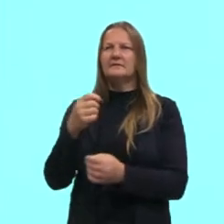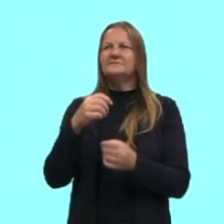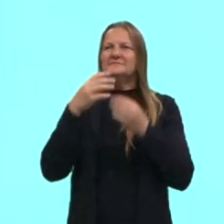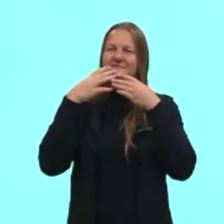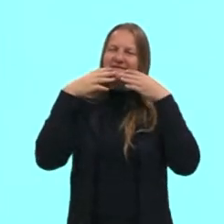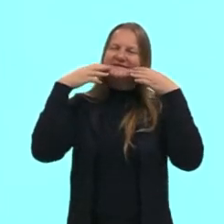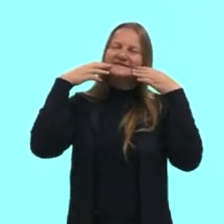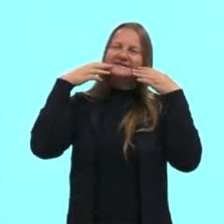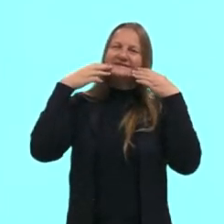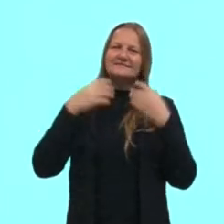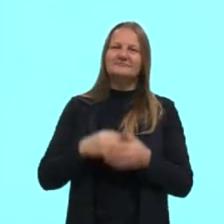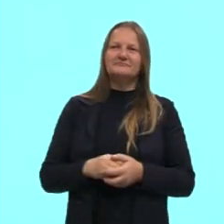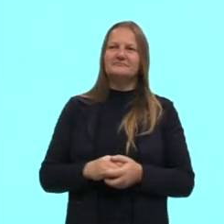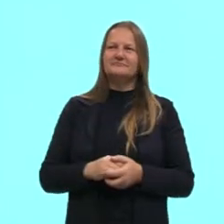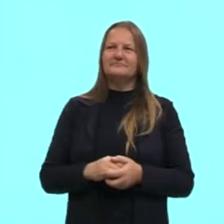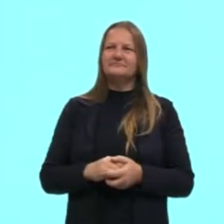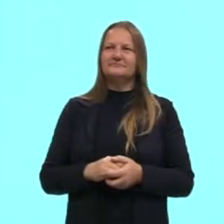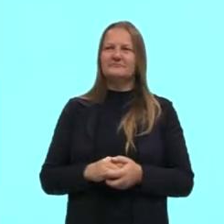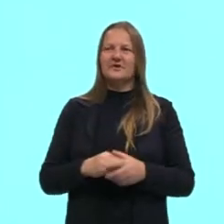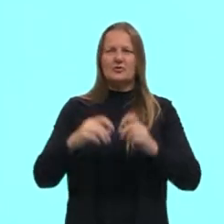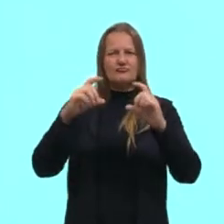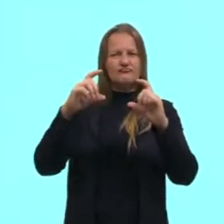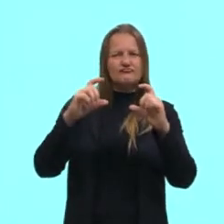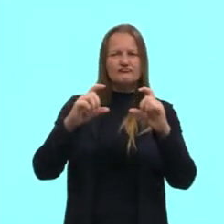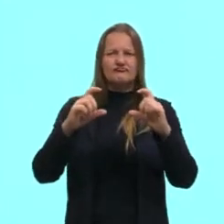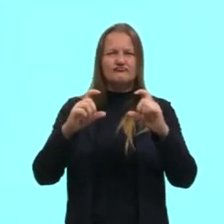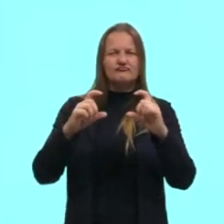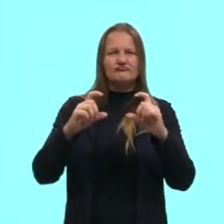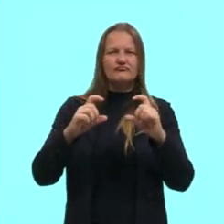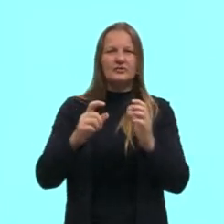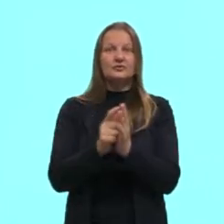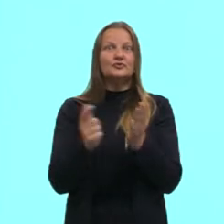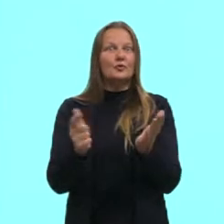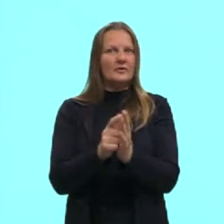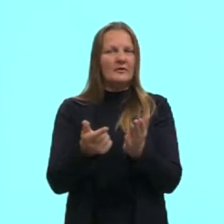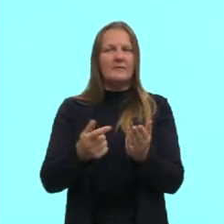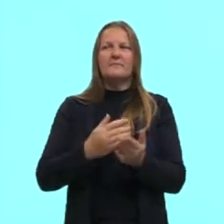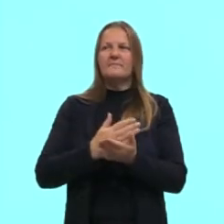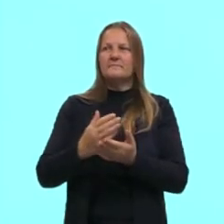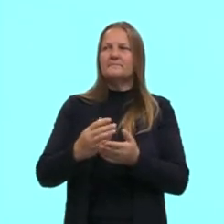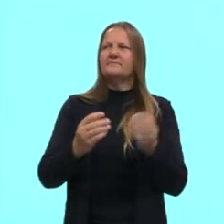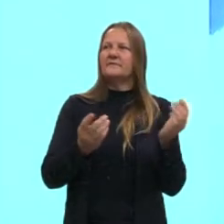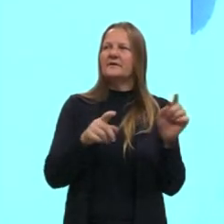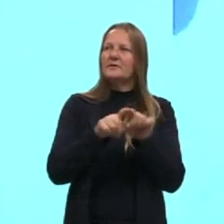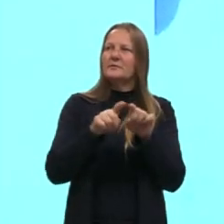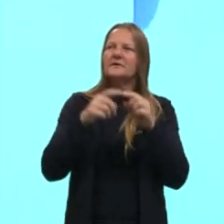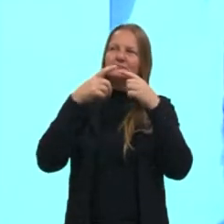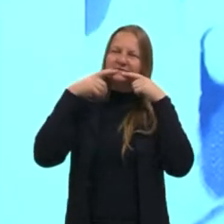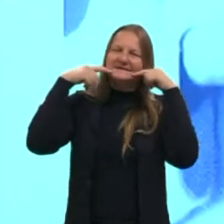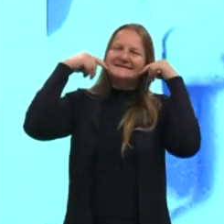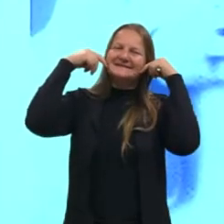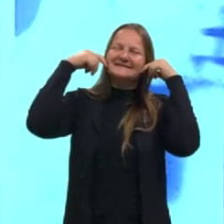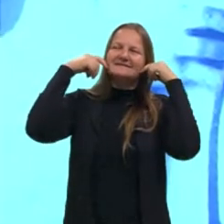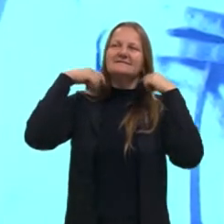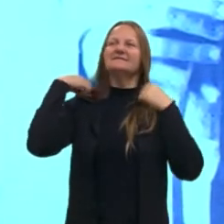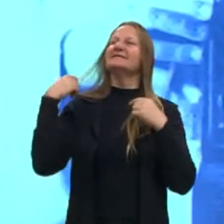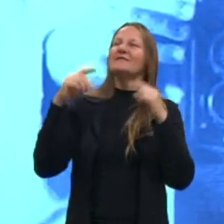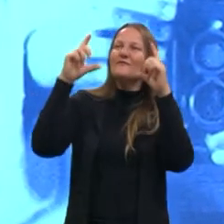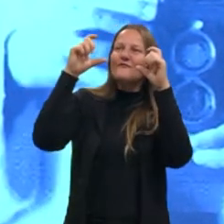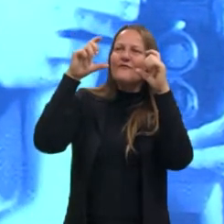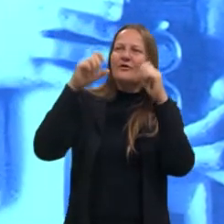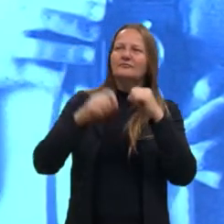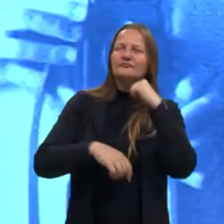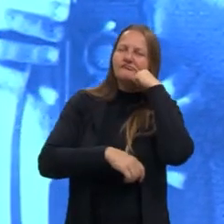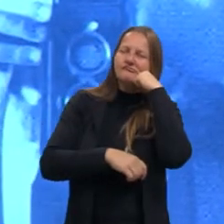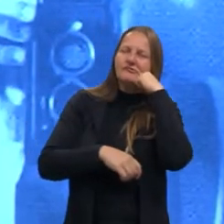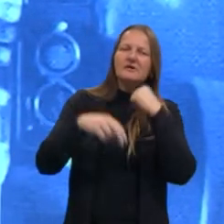Com o seu aparelho de gravação. E esse carinha aqui simpático também, na foto, o